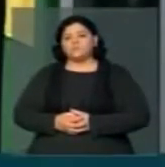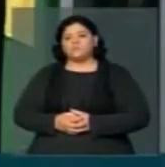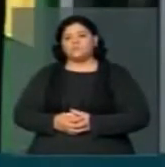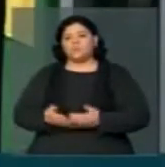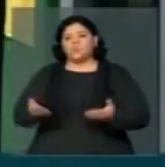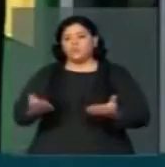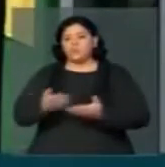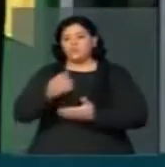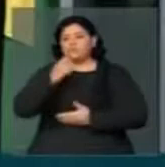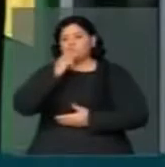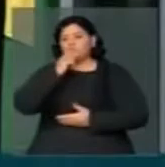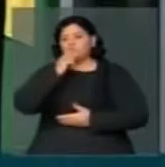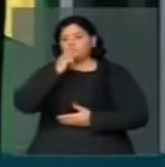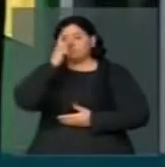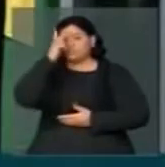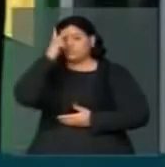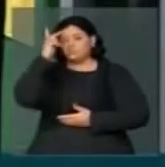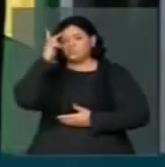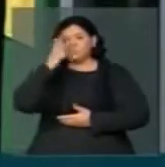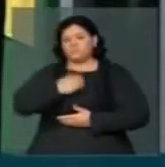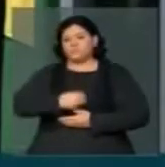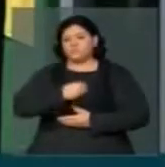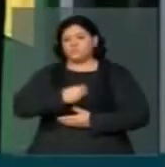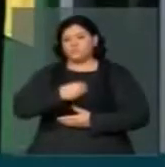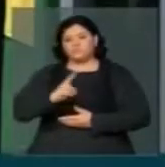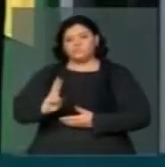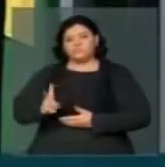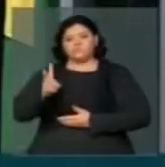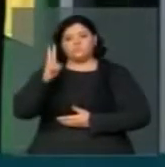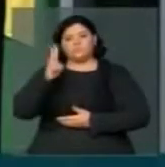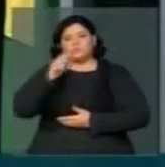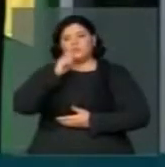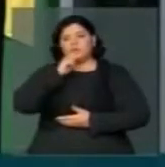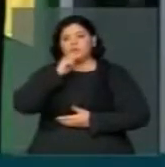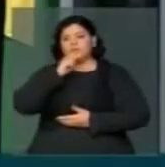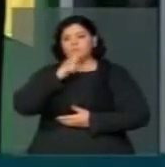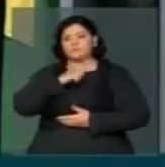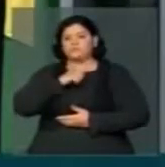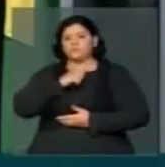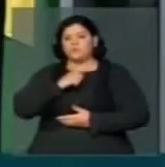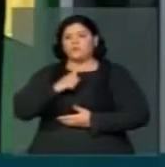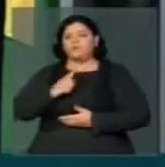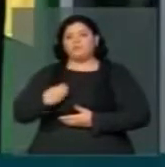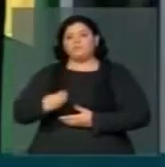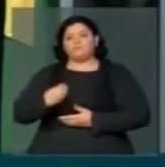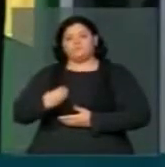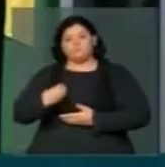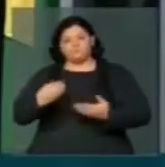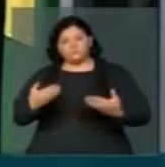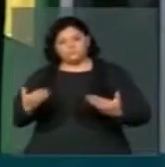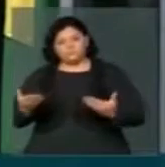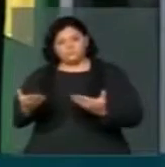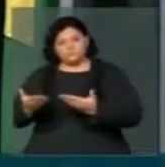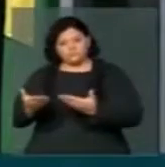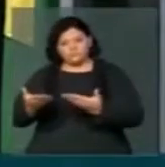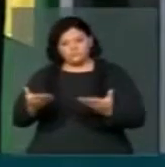ainda aqui, os sobreviventes, os que aqueles que ainda estão entre nós, são um símbolo do